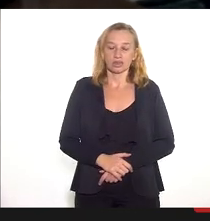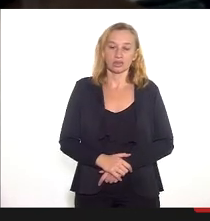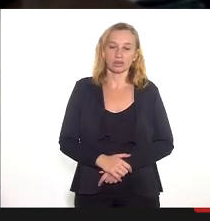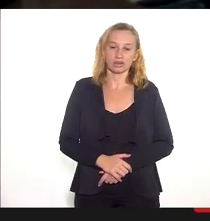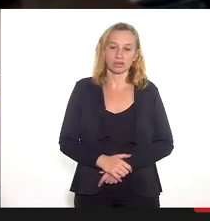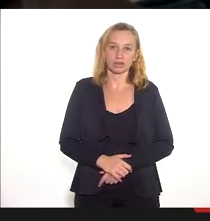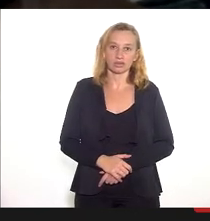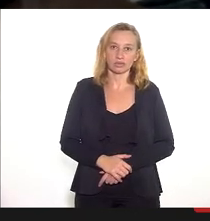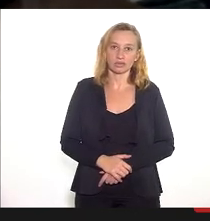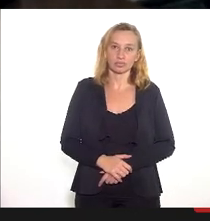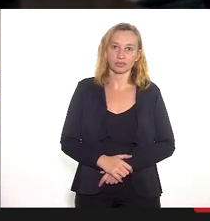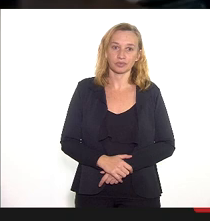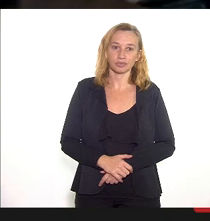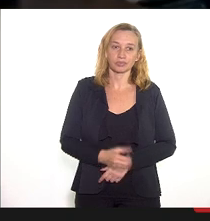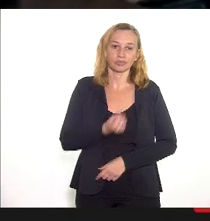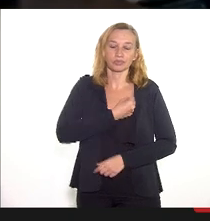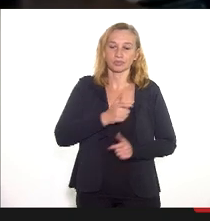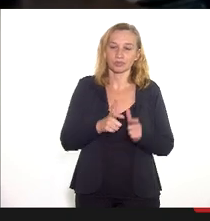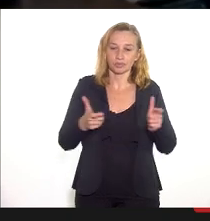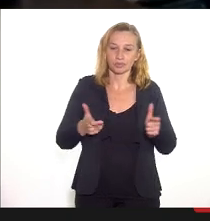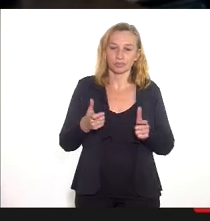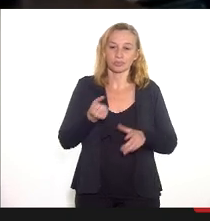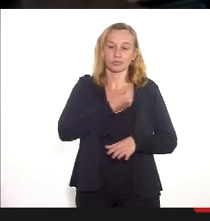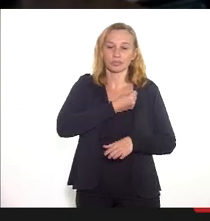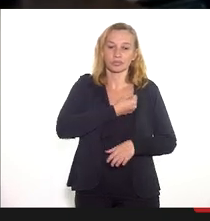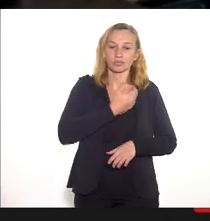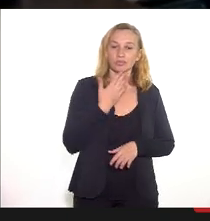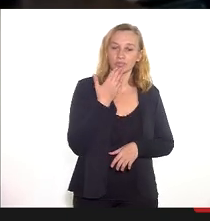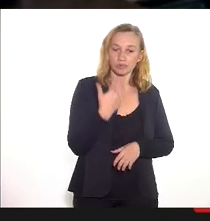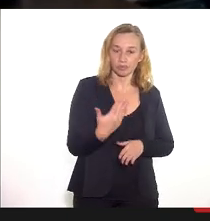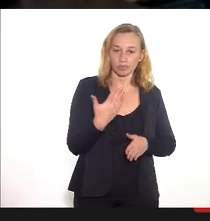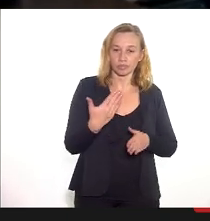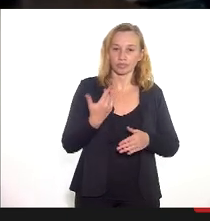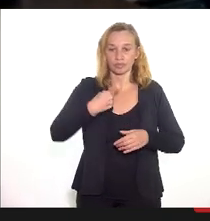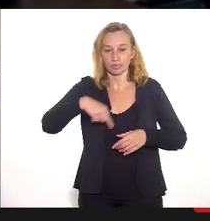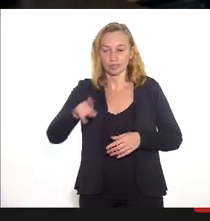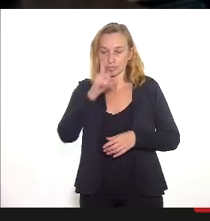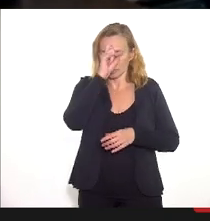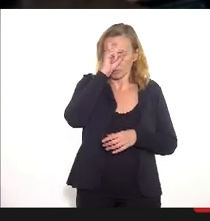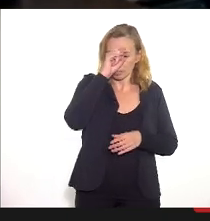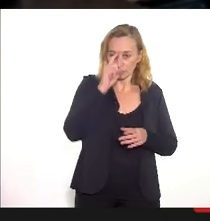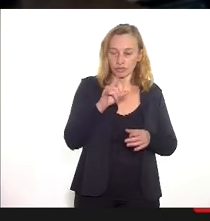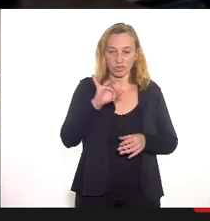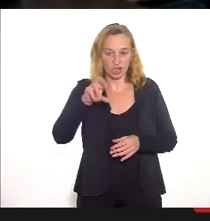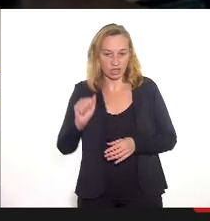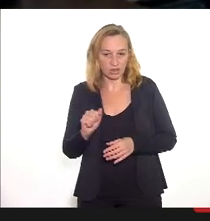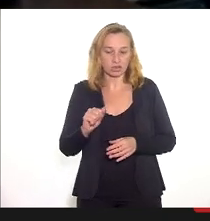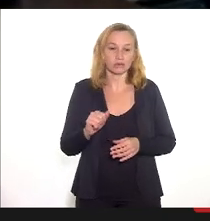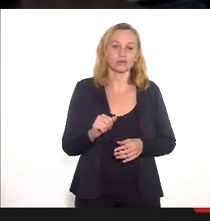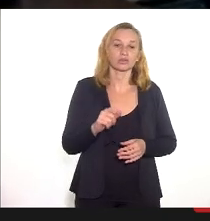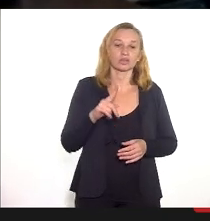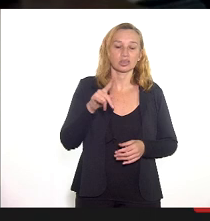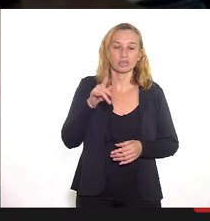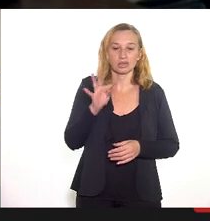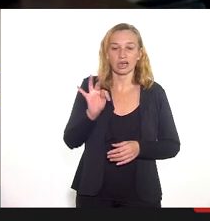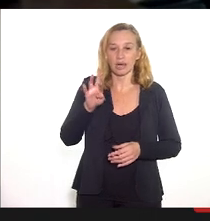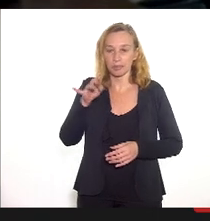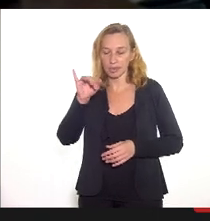adicionalmente em função do aumento do número de solicitações de internações tanto clínicas quanto de terapia intensiva